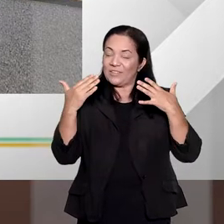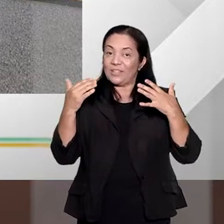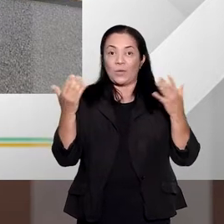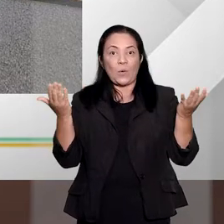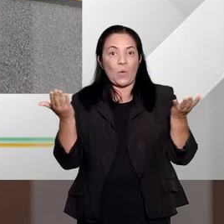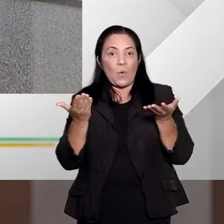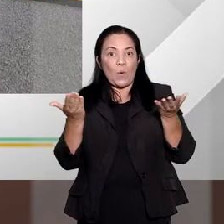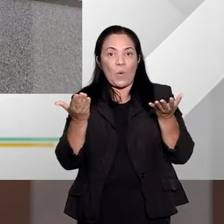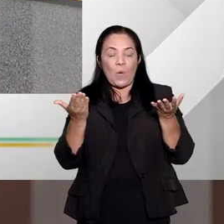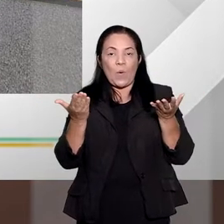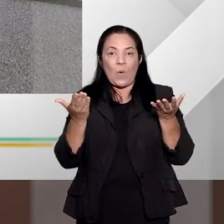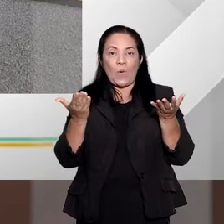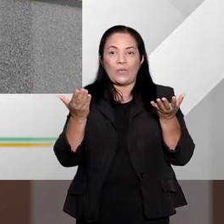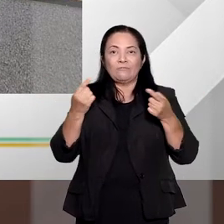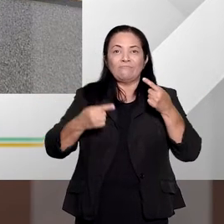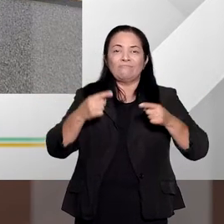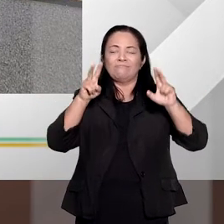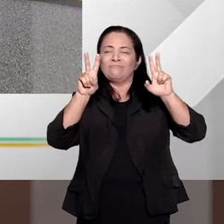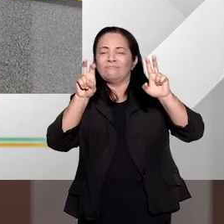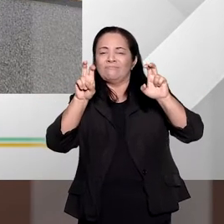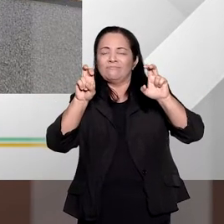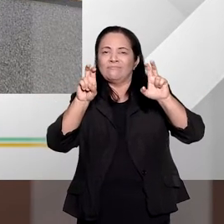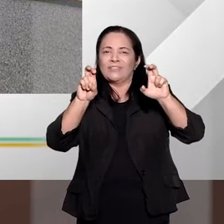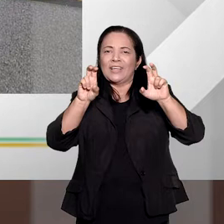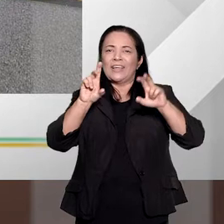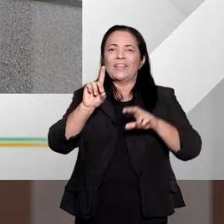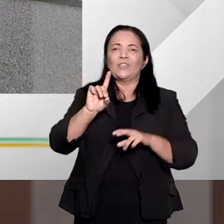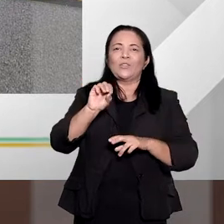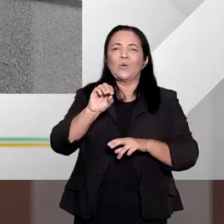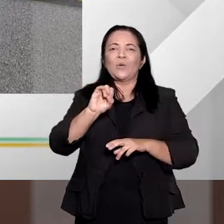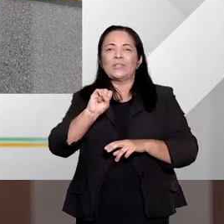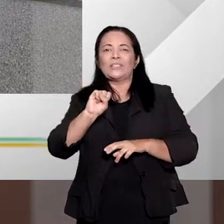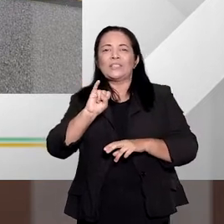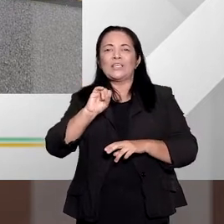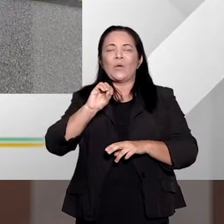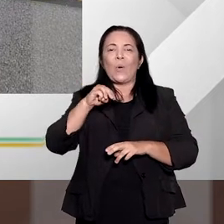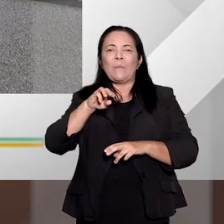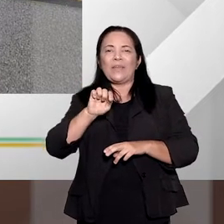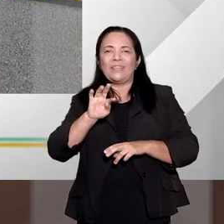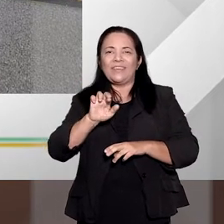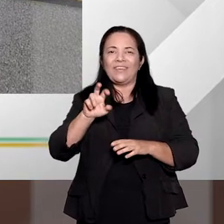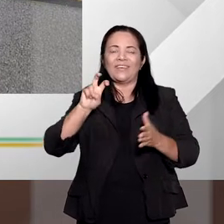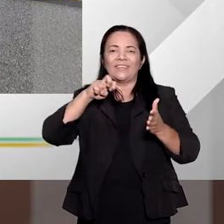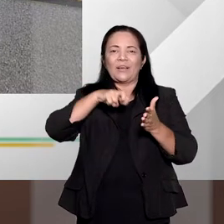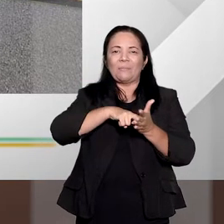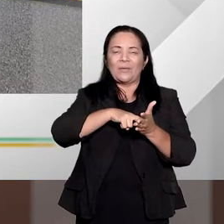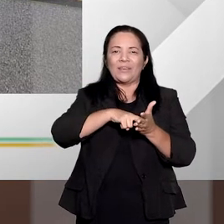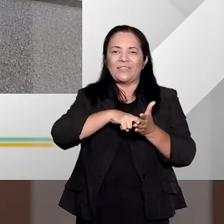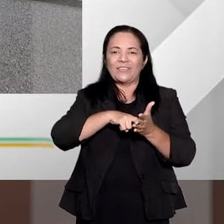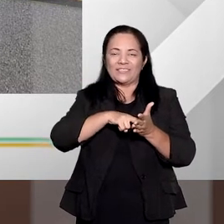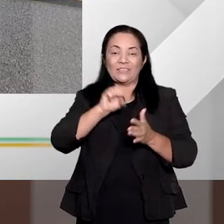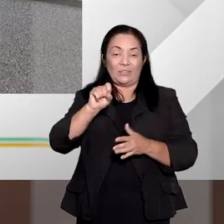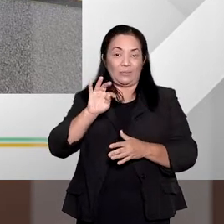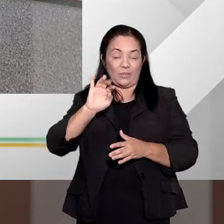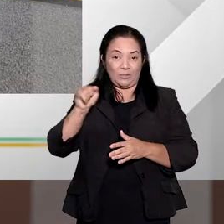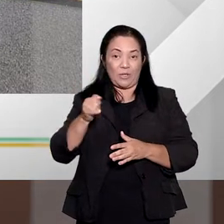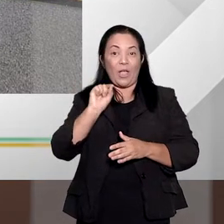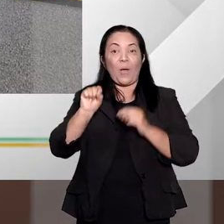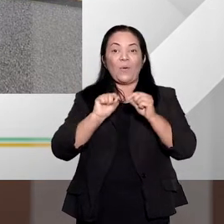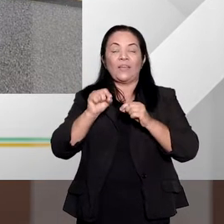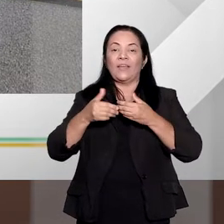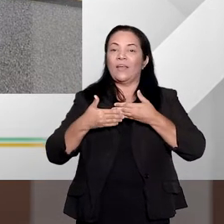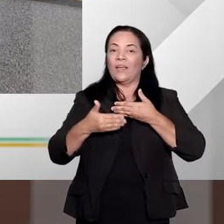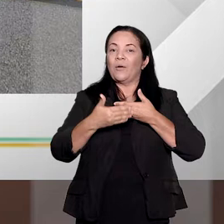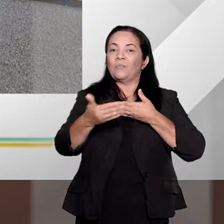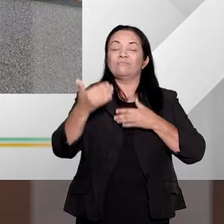vamos entender direito sobre a dosimetria da pena. Segundo o Superior Tribunal de Justiça, trata-se de procedimento no